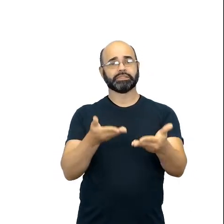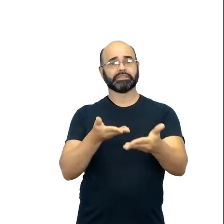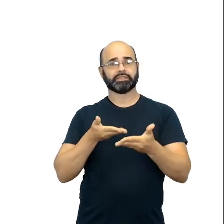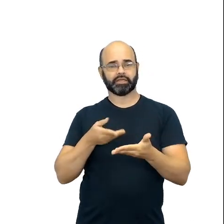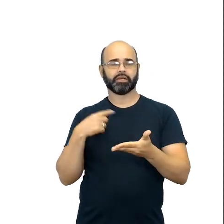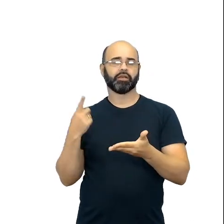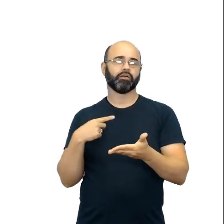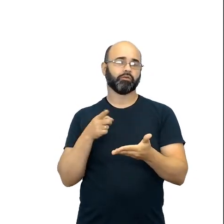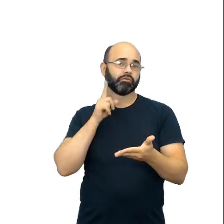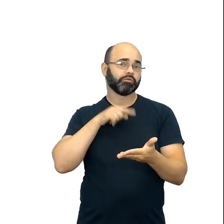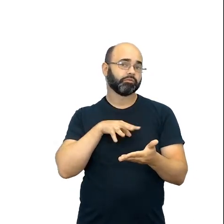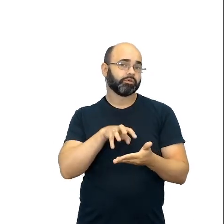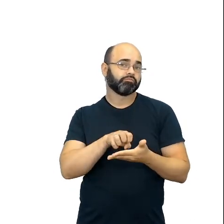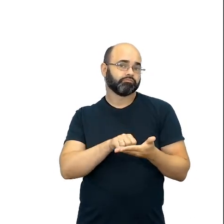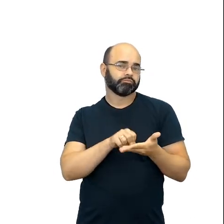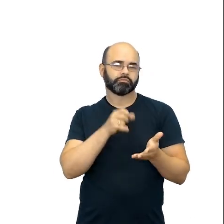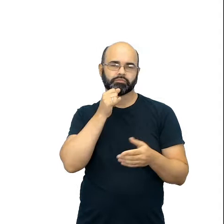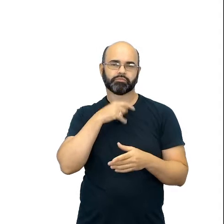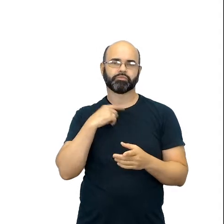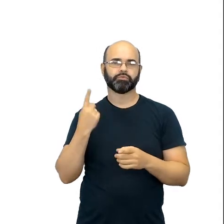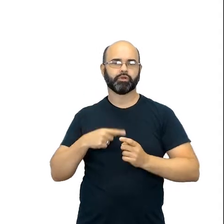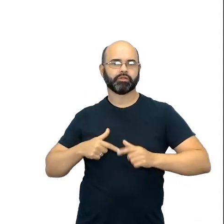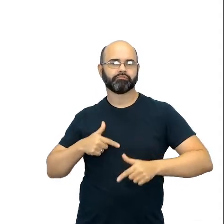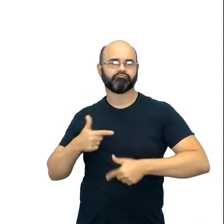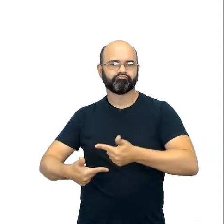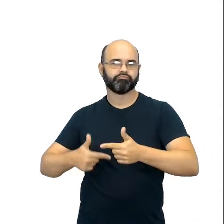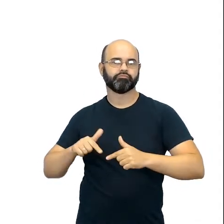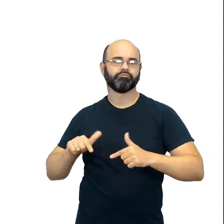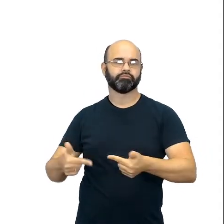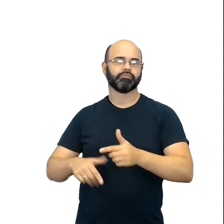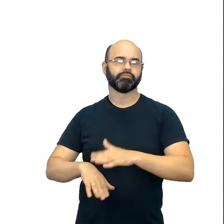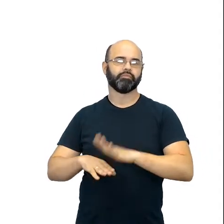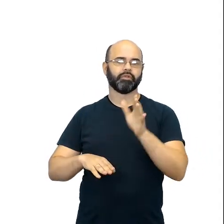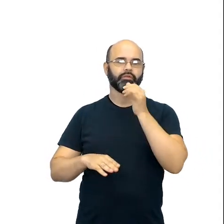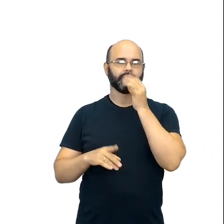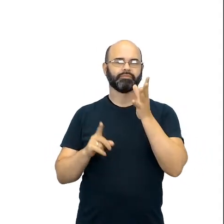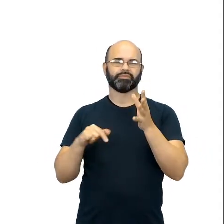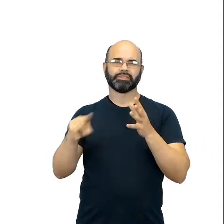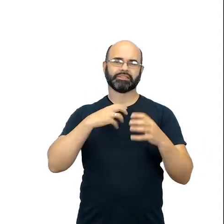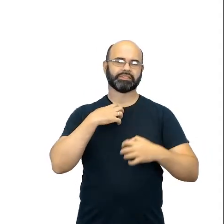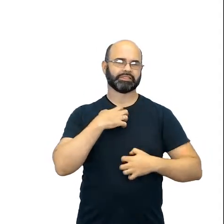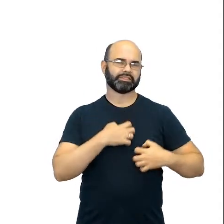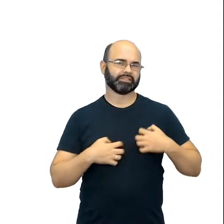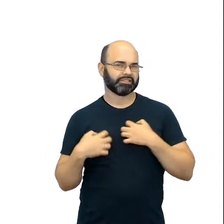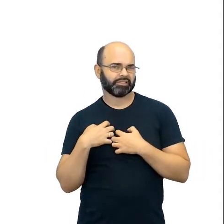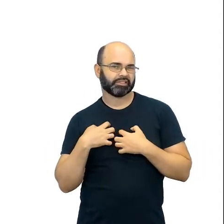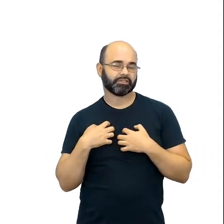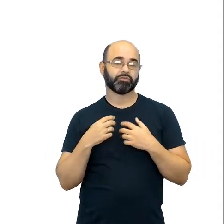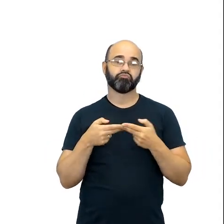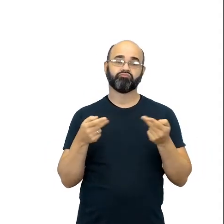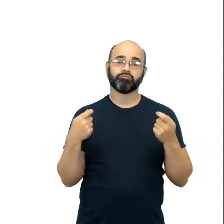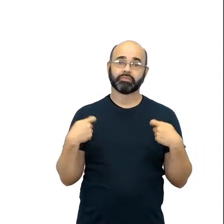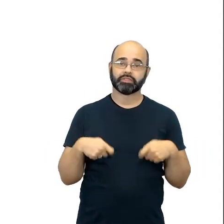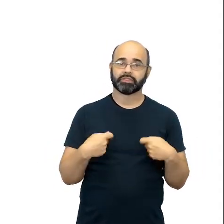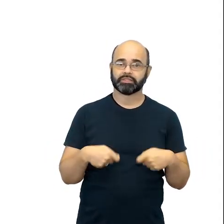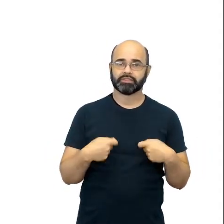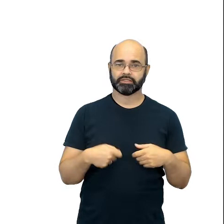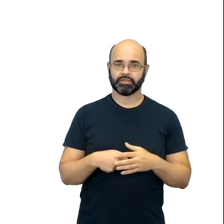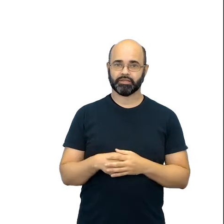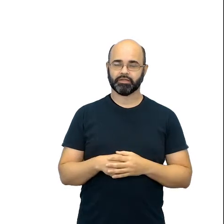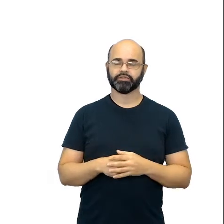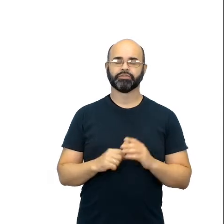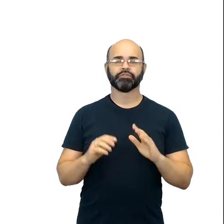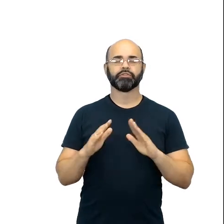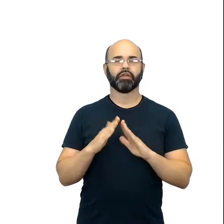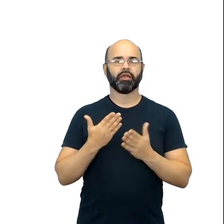tenta colher aquilo que mais aparece como angústia, como necessidade para a sala de aula